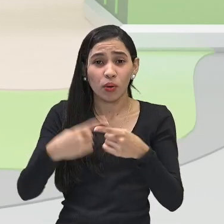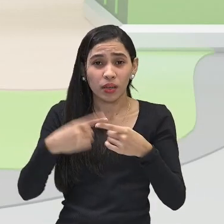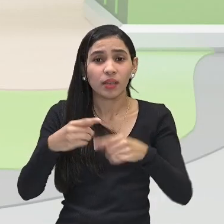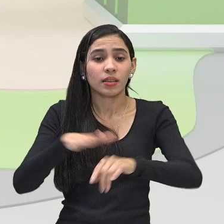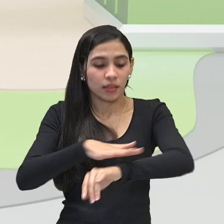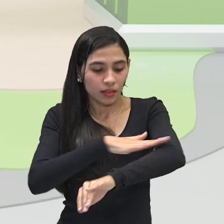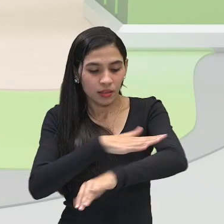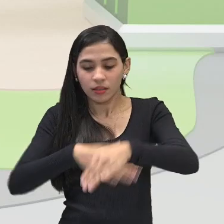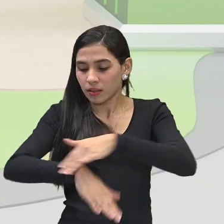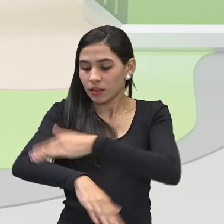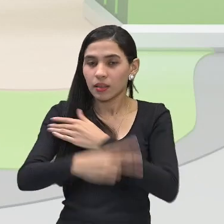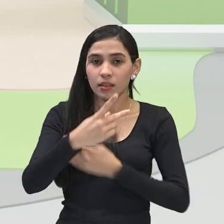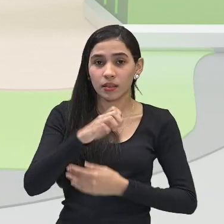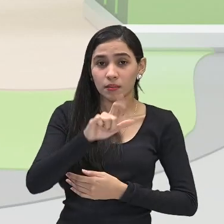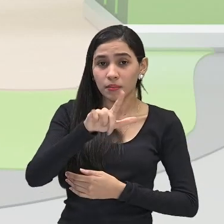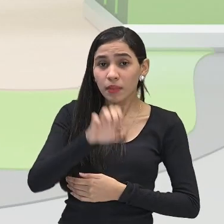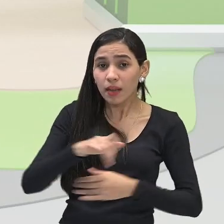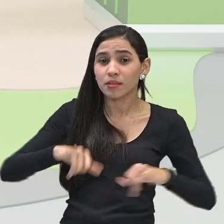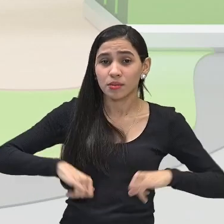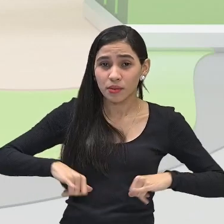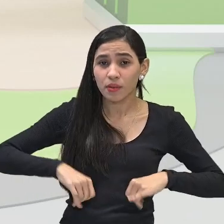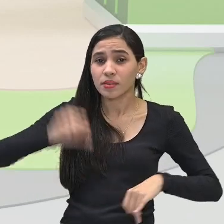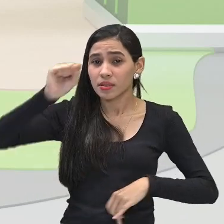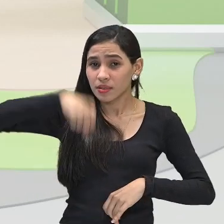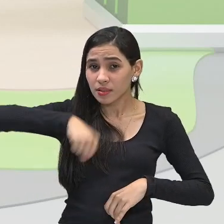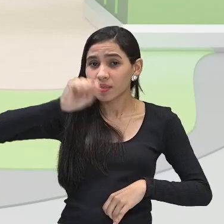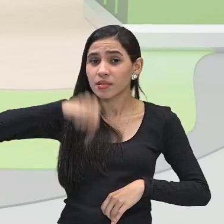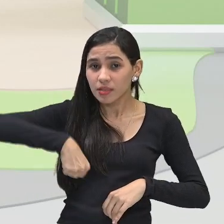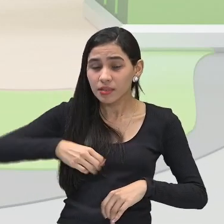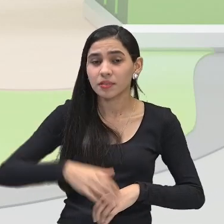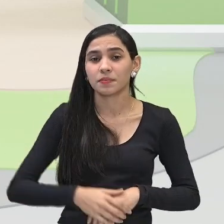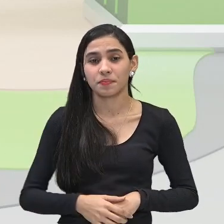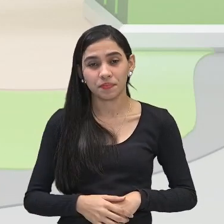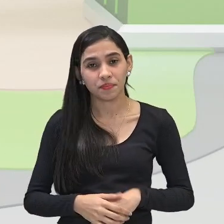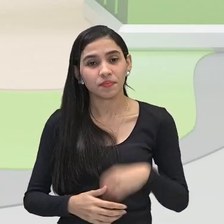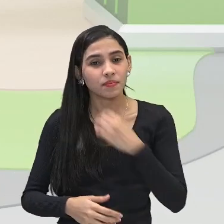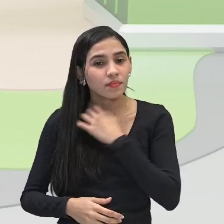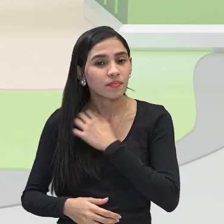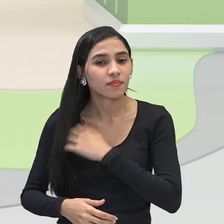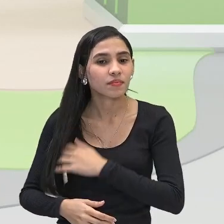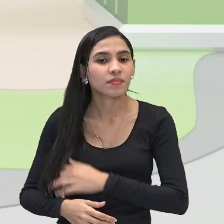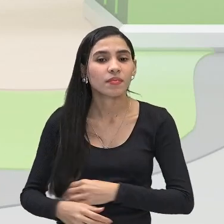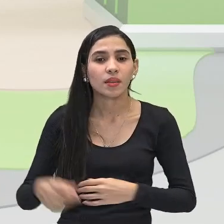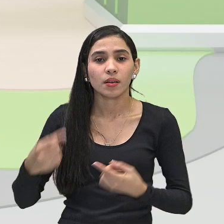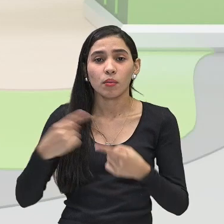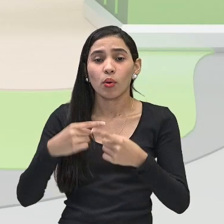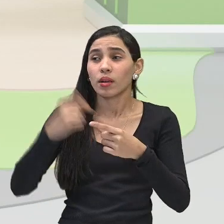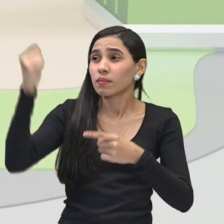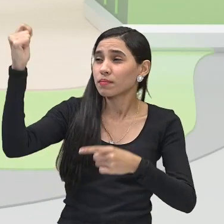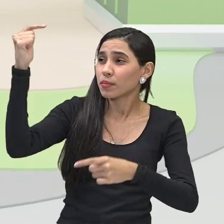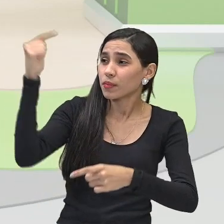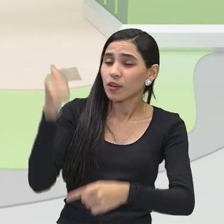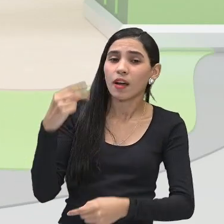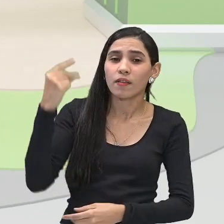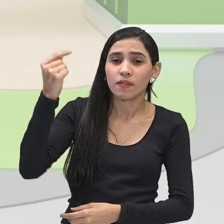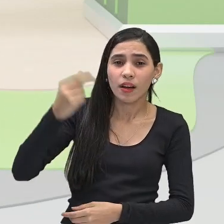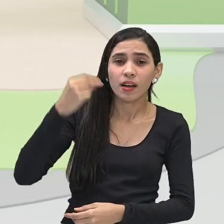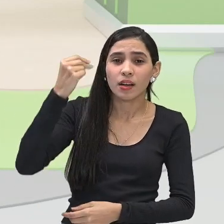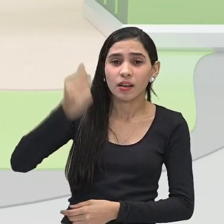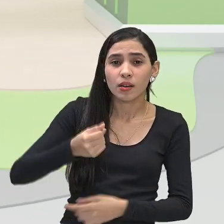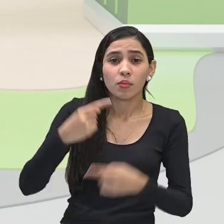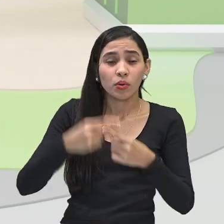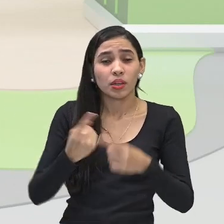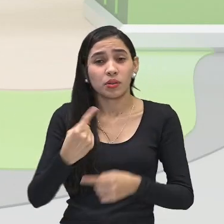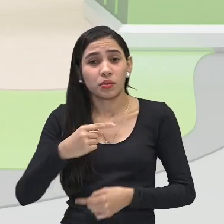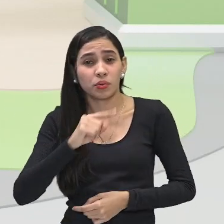ela vai sofrer com essa exposição prolongada. Afinal de contas, nós